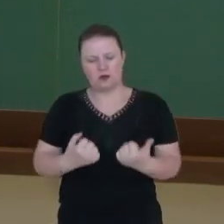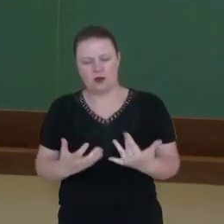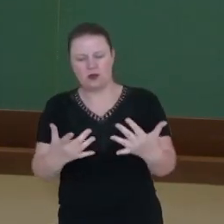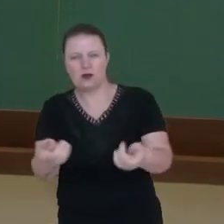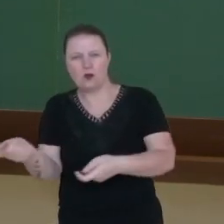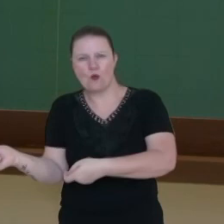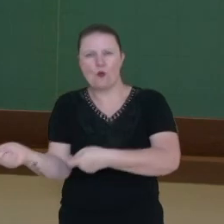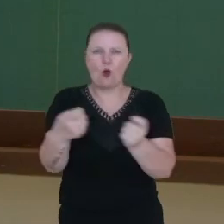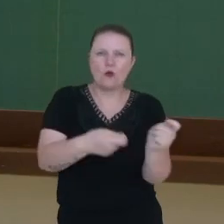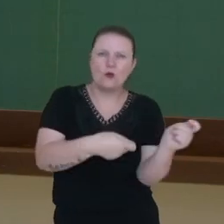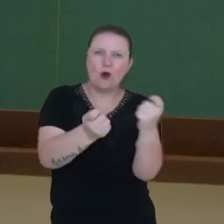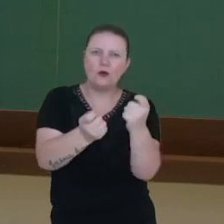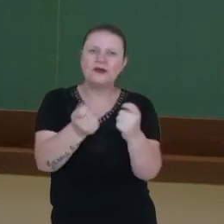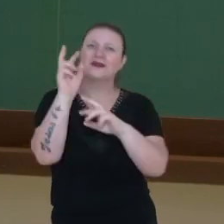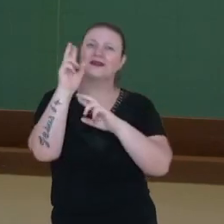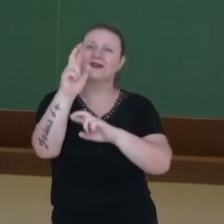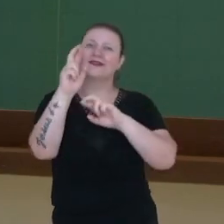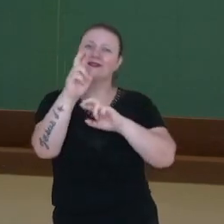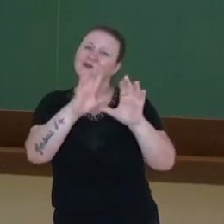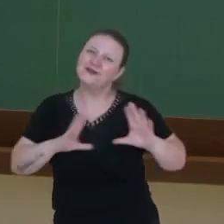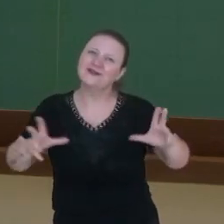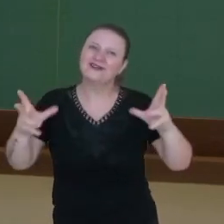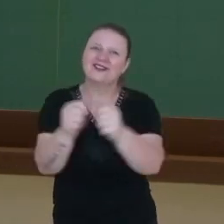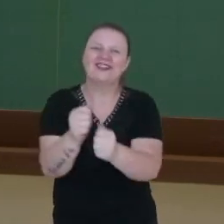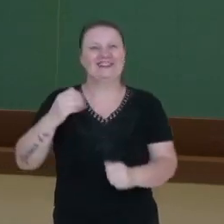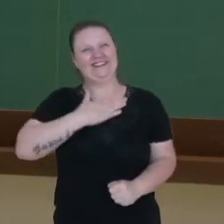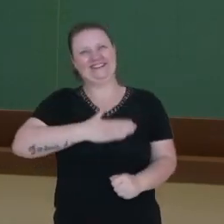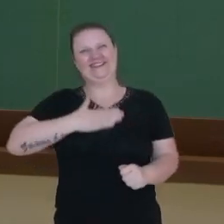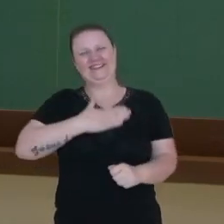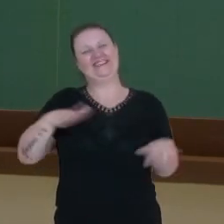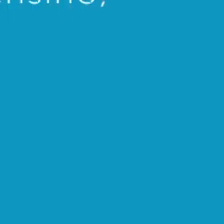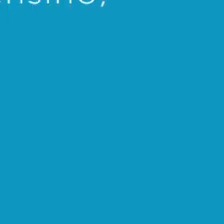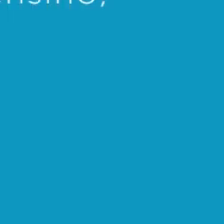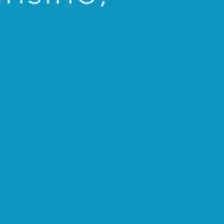e taco. Eu espero que vocês tenham gostado e até breve.